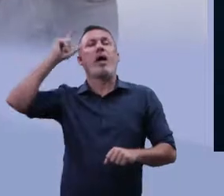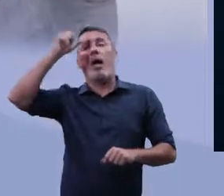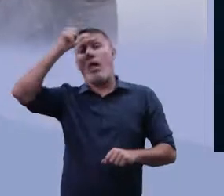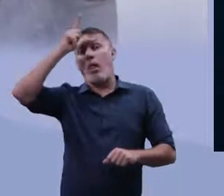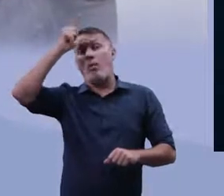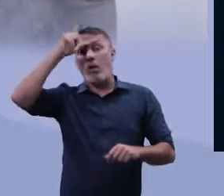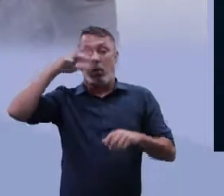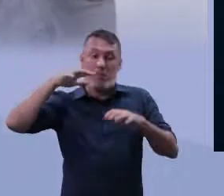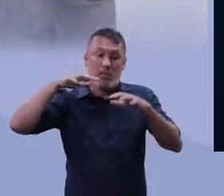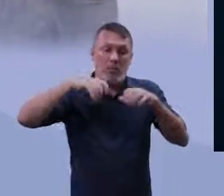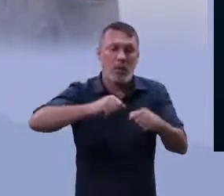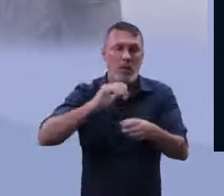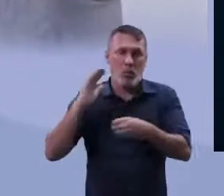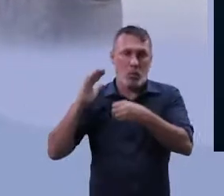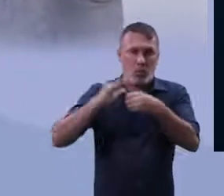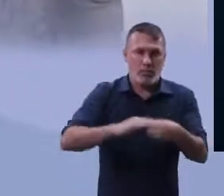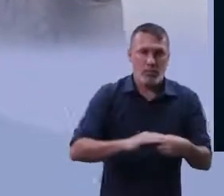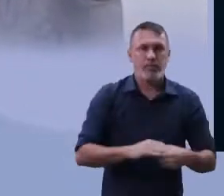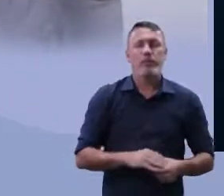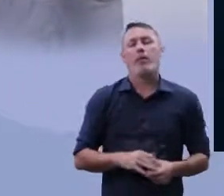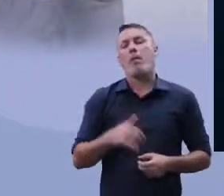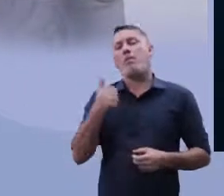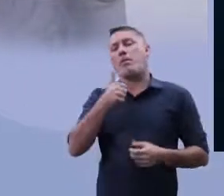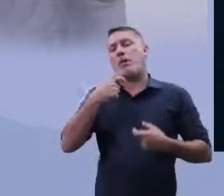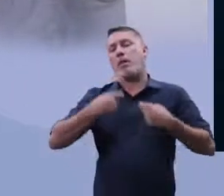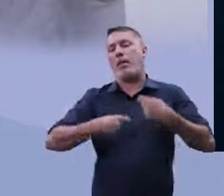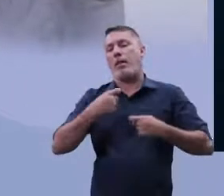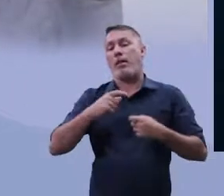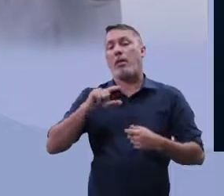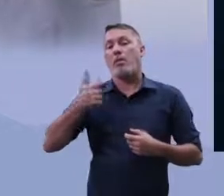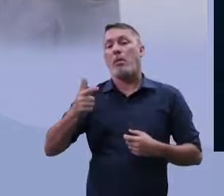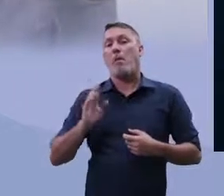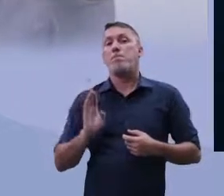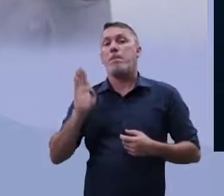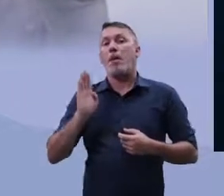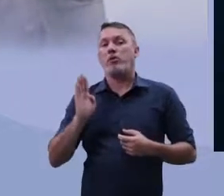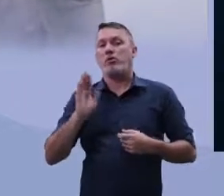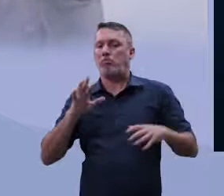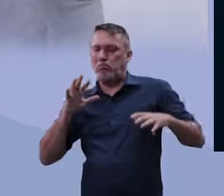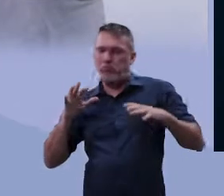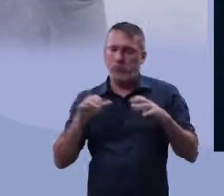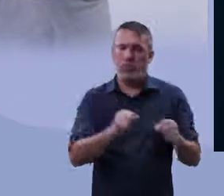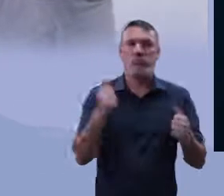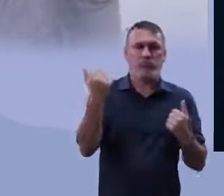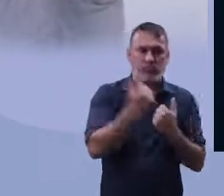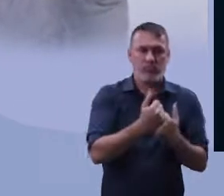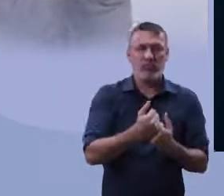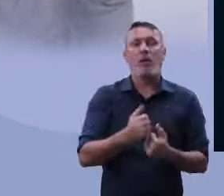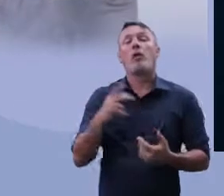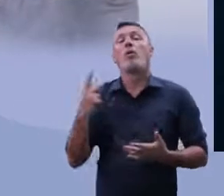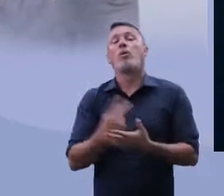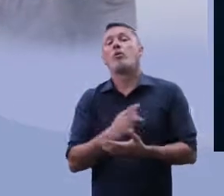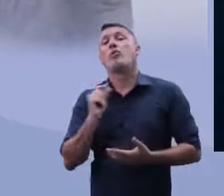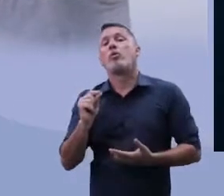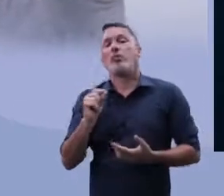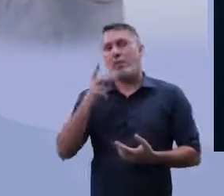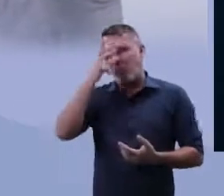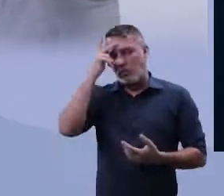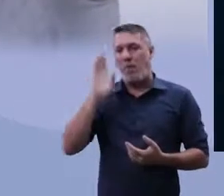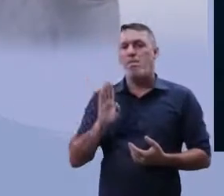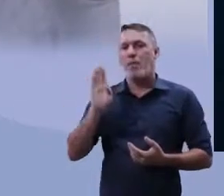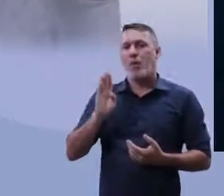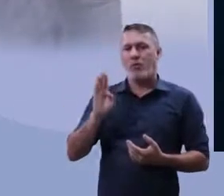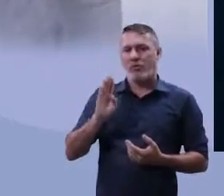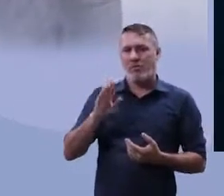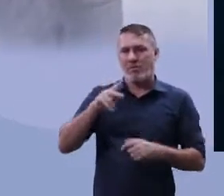após a Primeira Guerra, a Bélgica fez uso ali e tomou posse. Mas aí, o que aconteceu? Os belgas